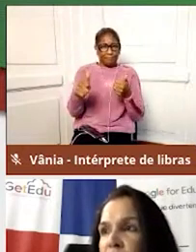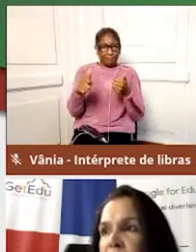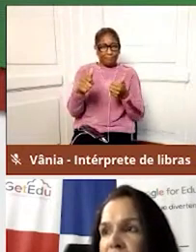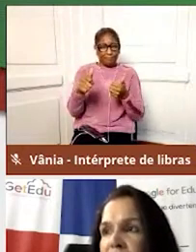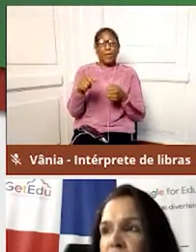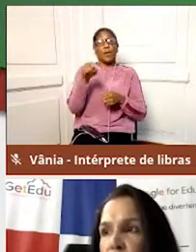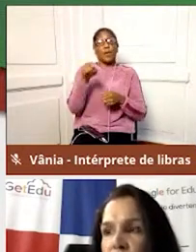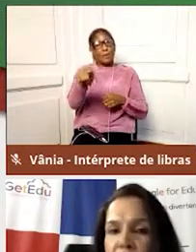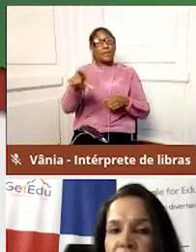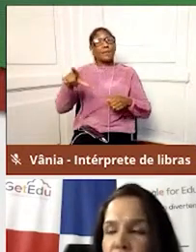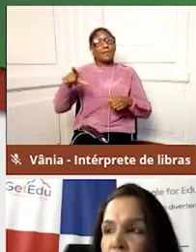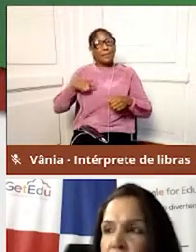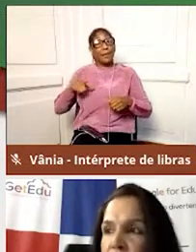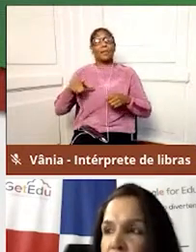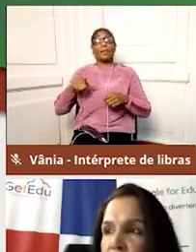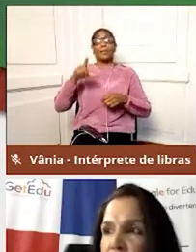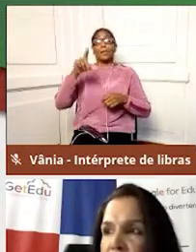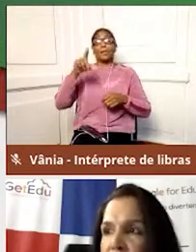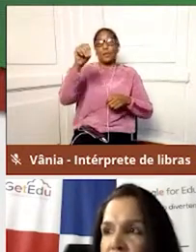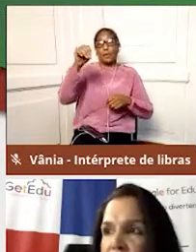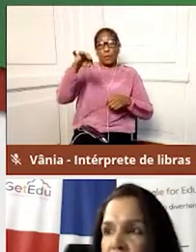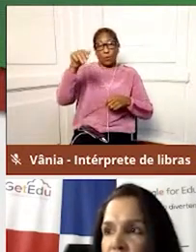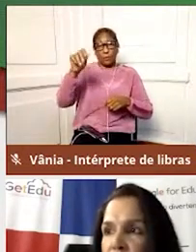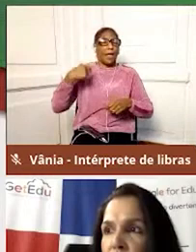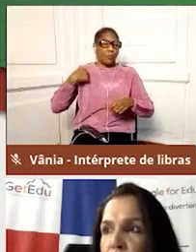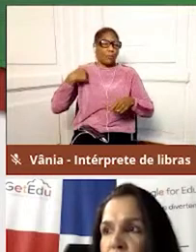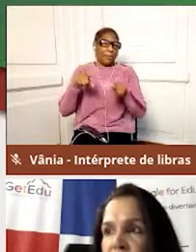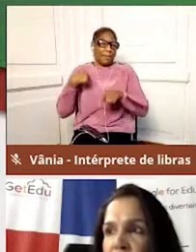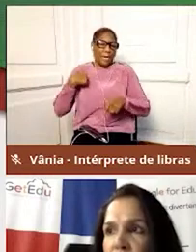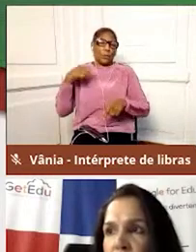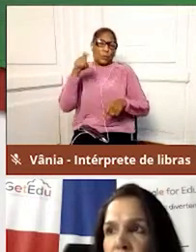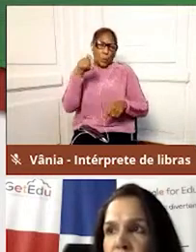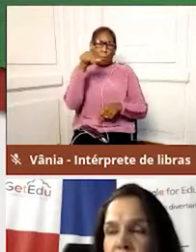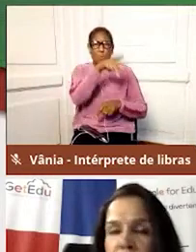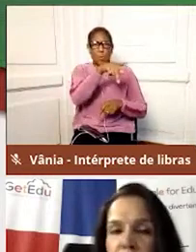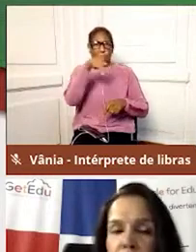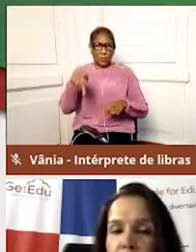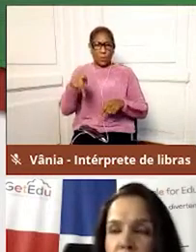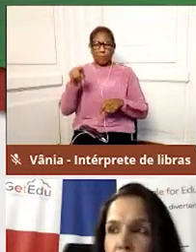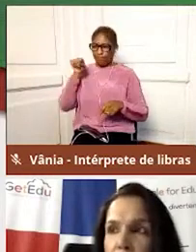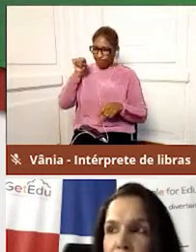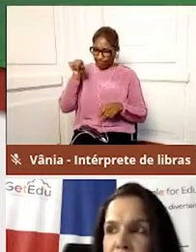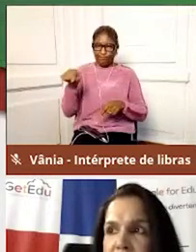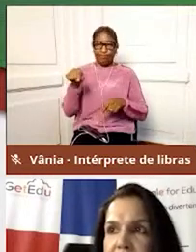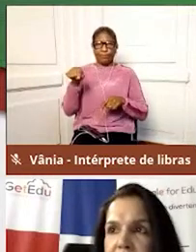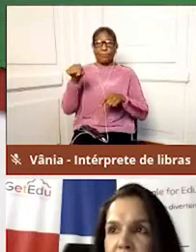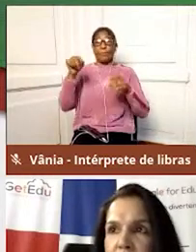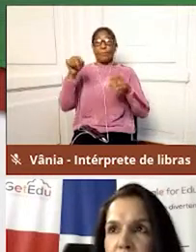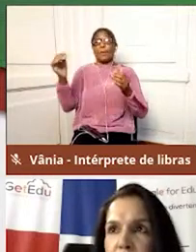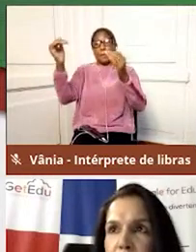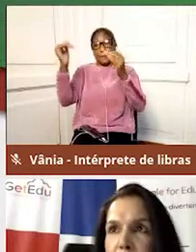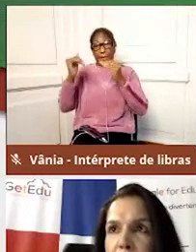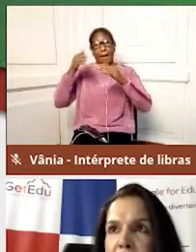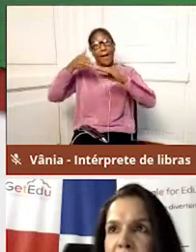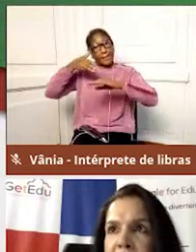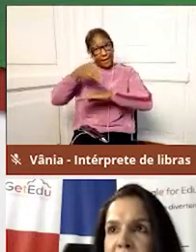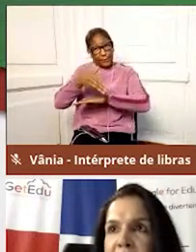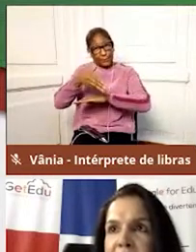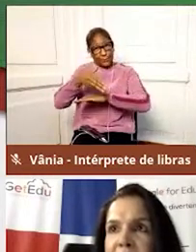essas contas. sou professor, então eu vou dizer que eu sou professor. Logo no meu primeiro acesso.